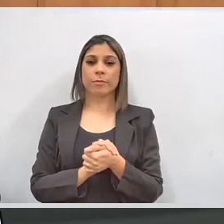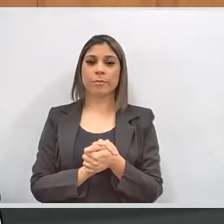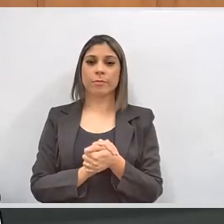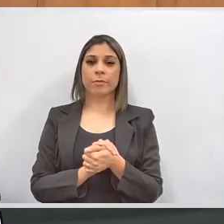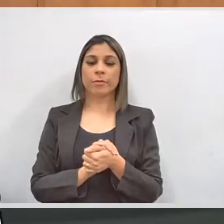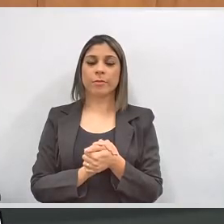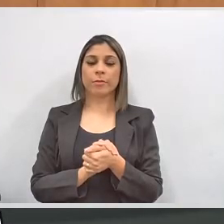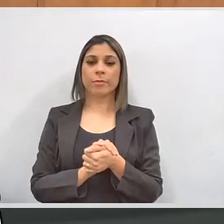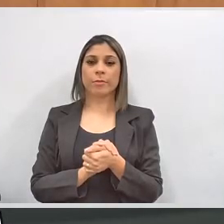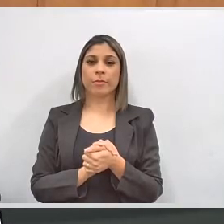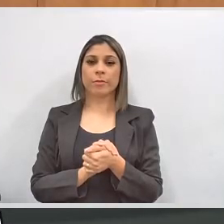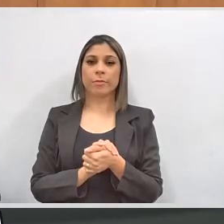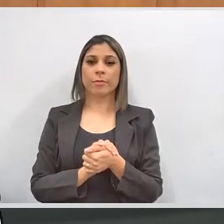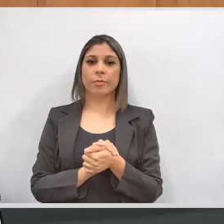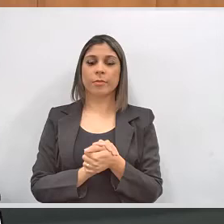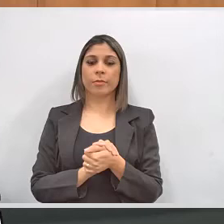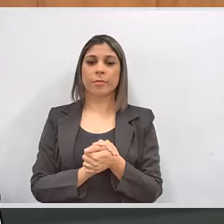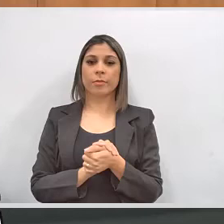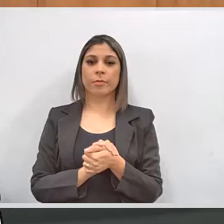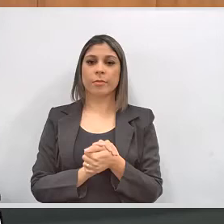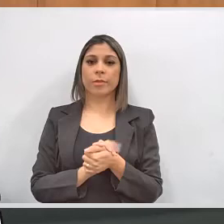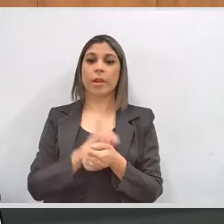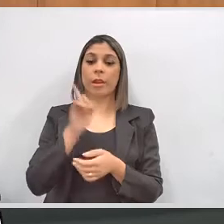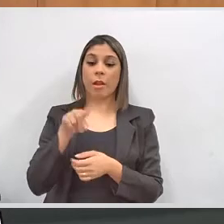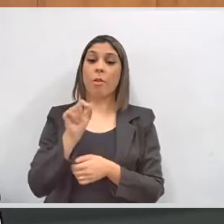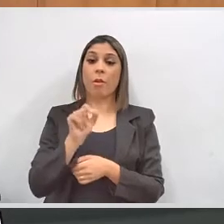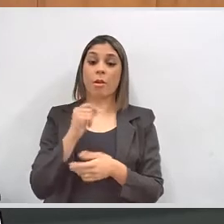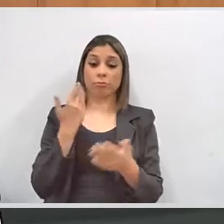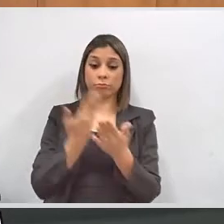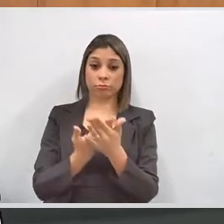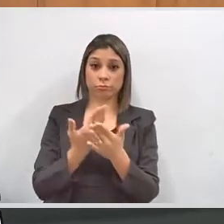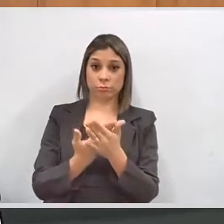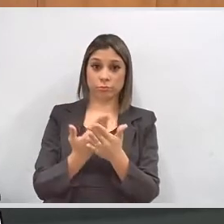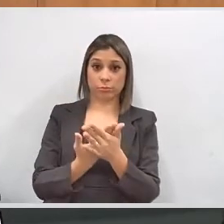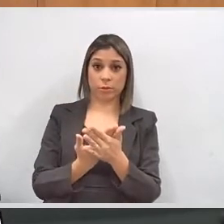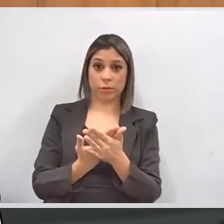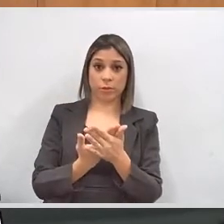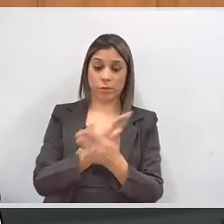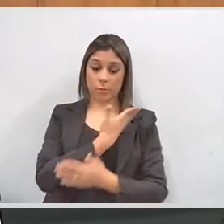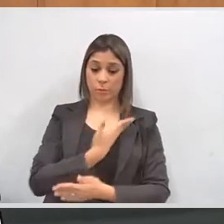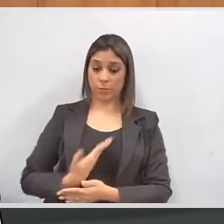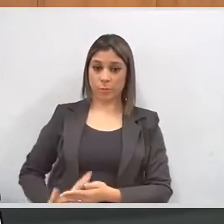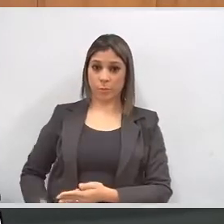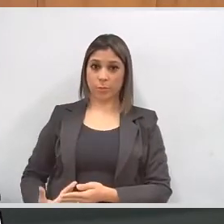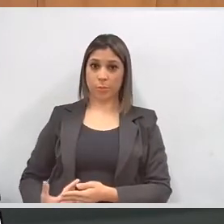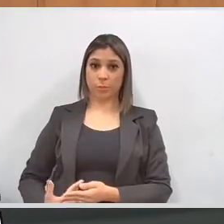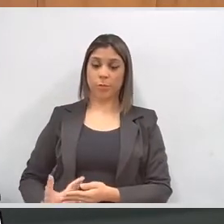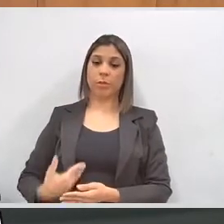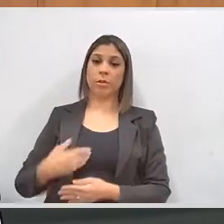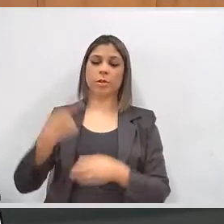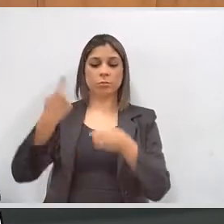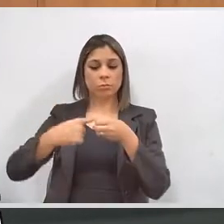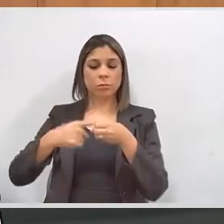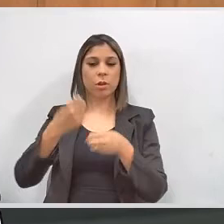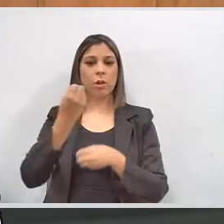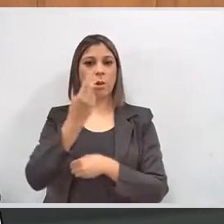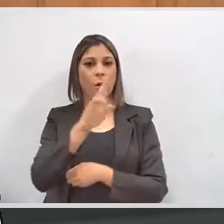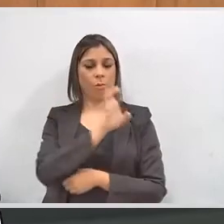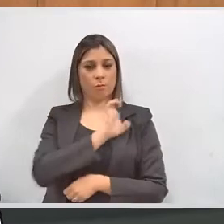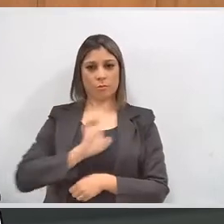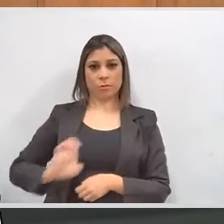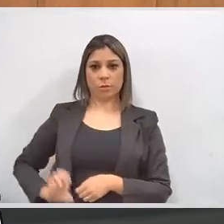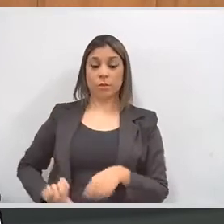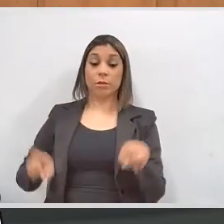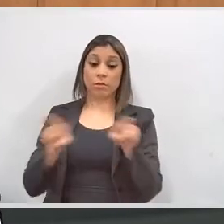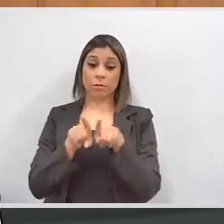alocados em escolas públicas, municipais ou estaduais,